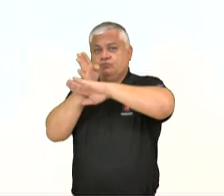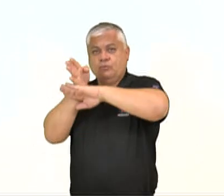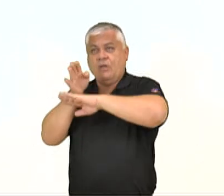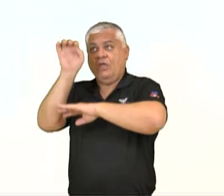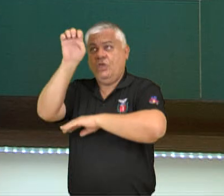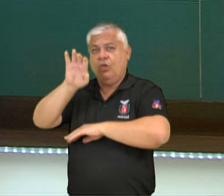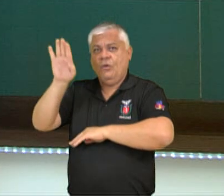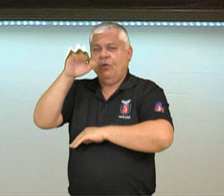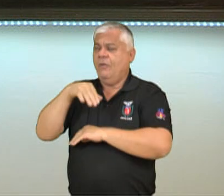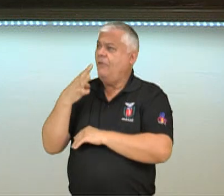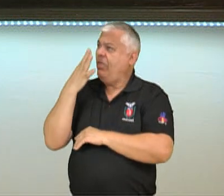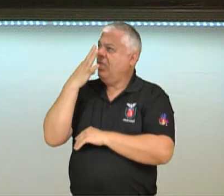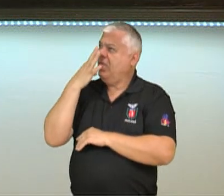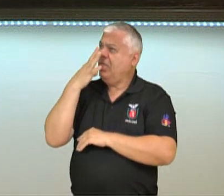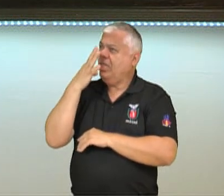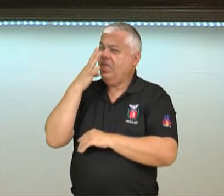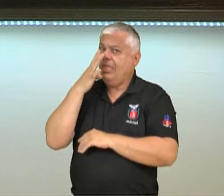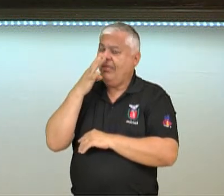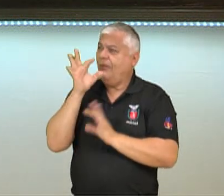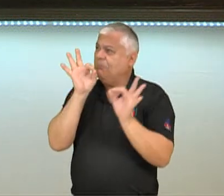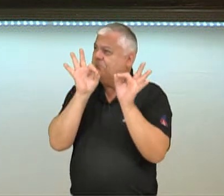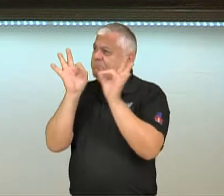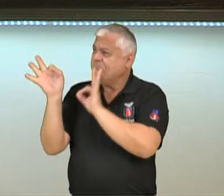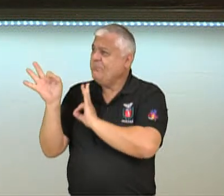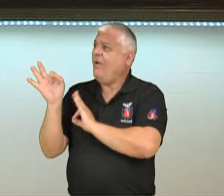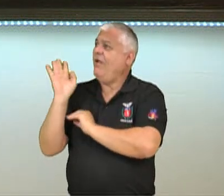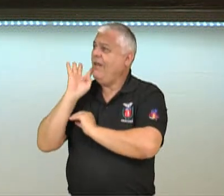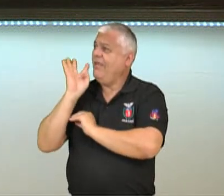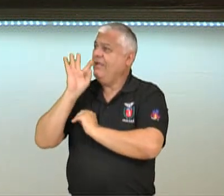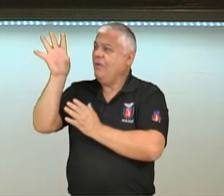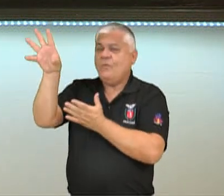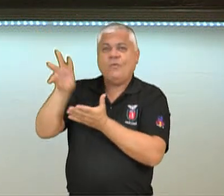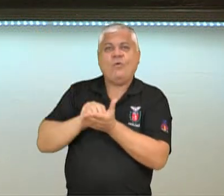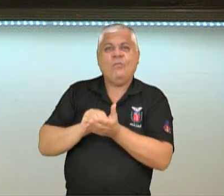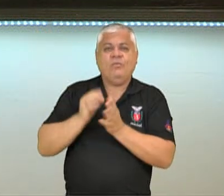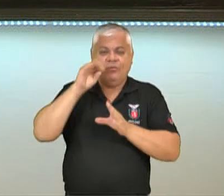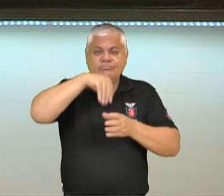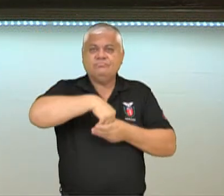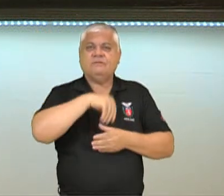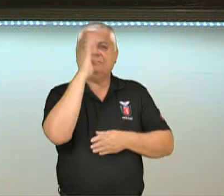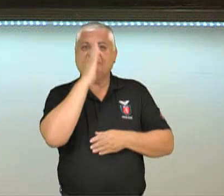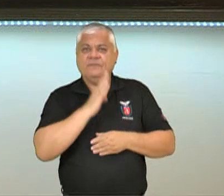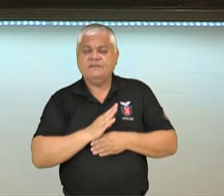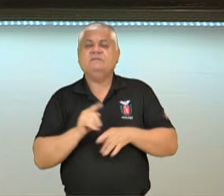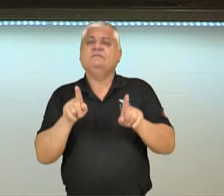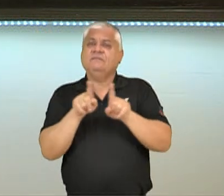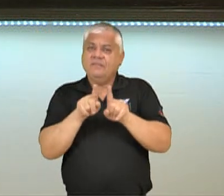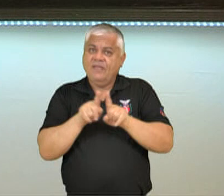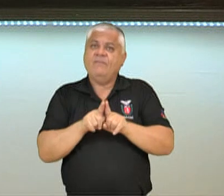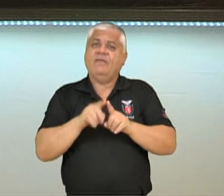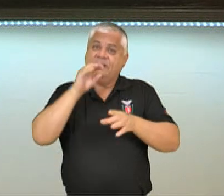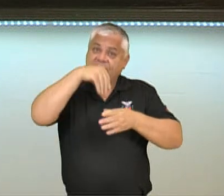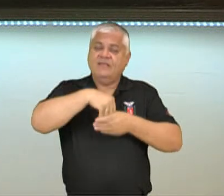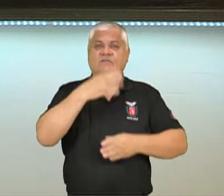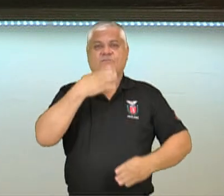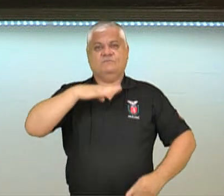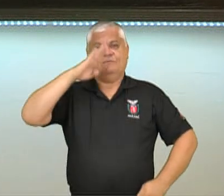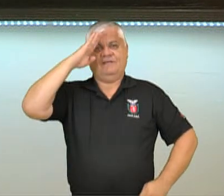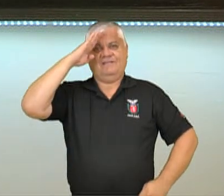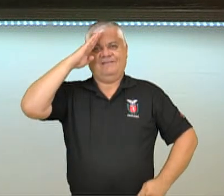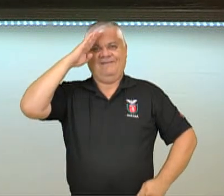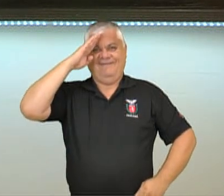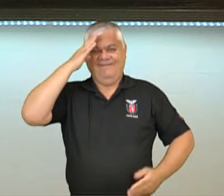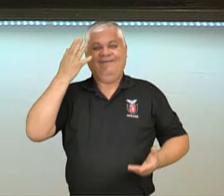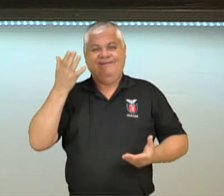de orientação. Então aqui, para o Brasil, a corrida de orientação também veio a partir dos